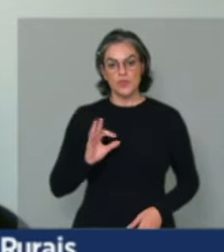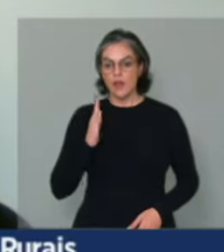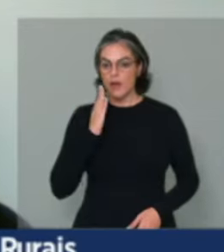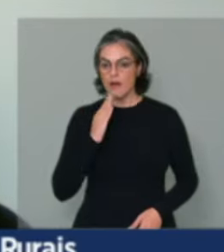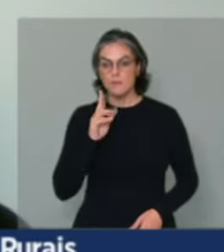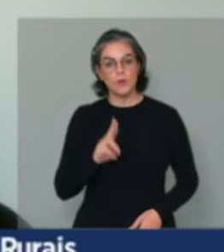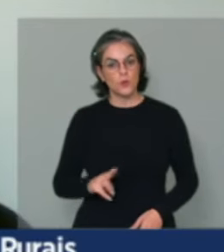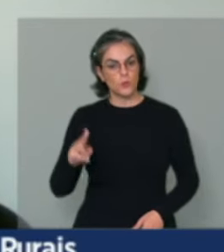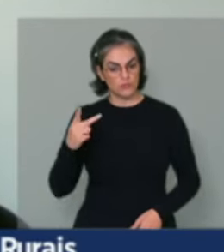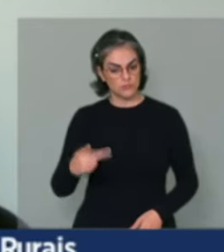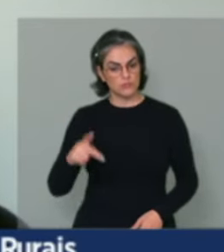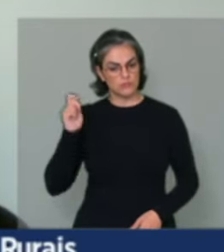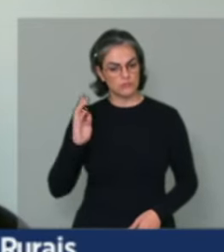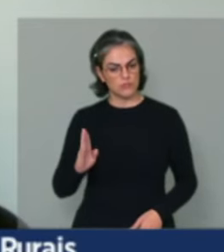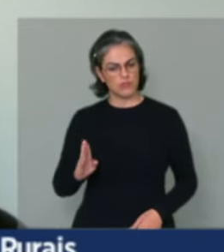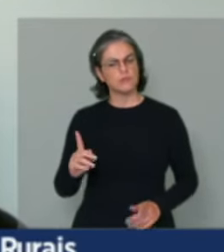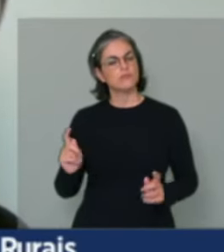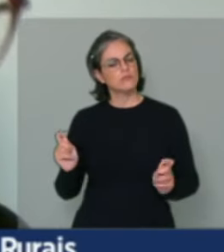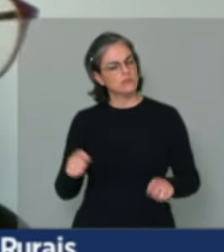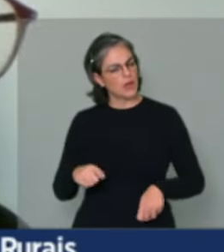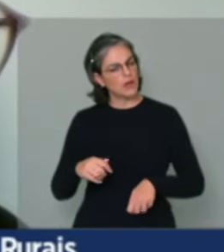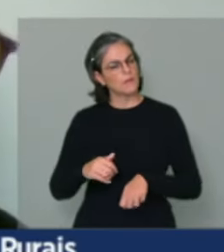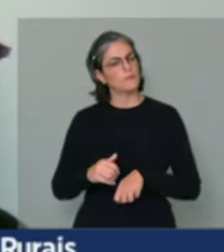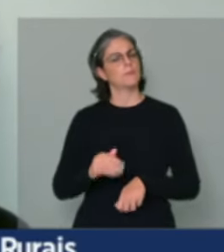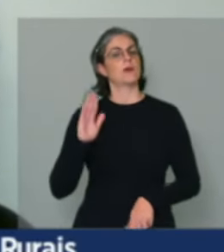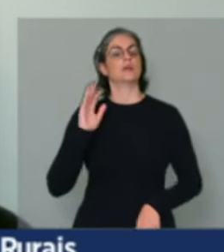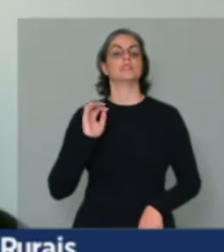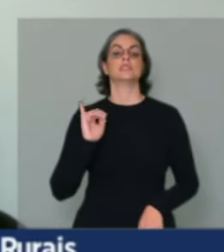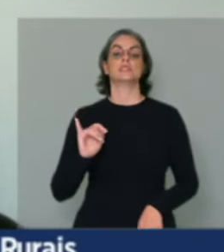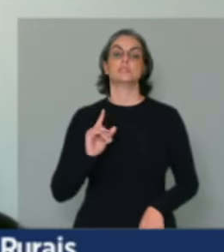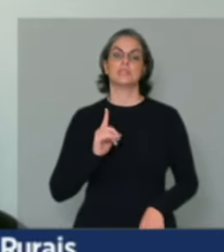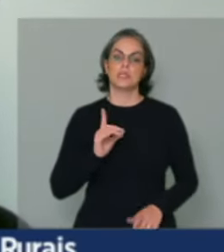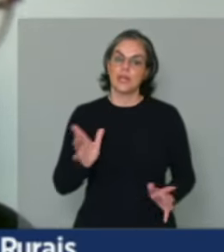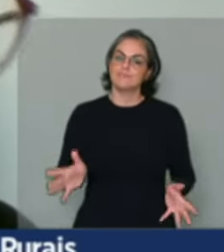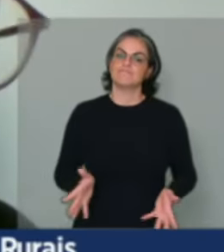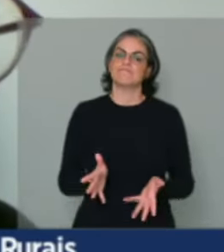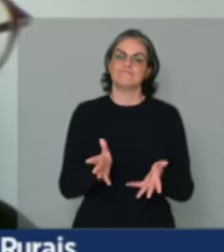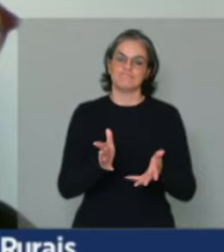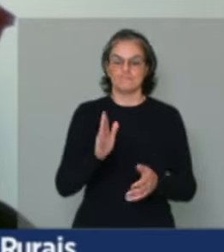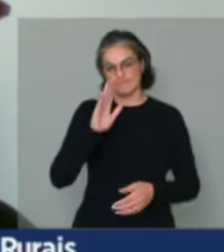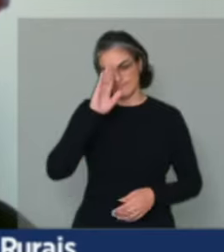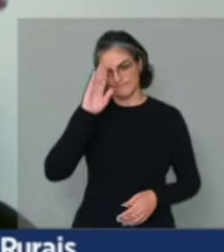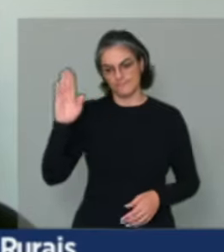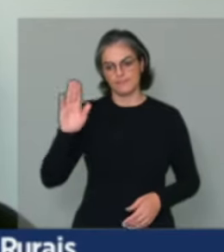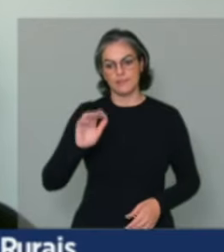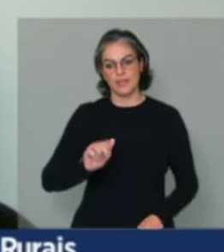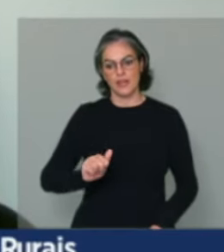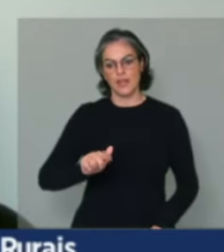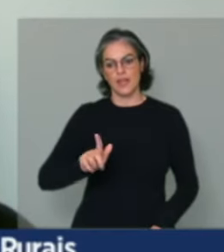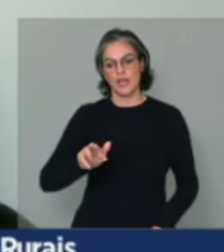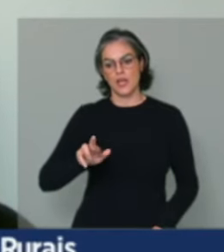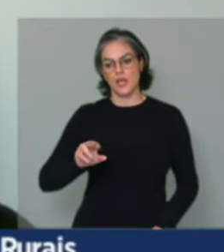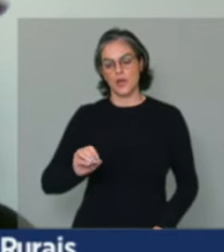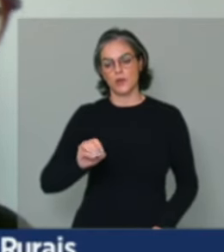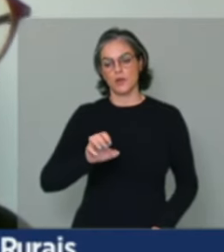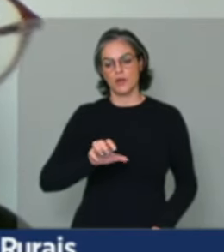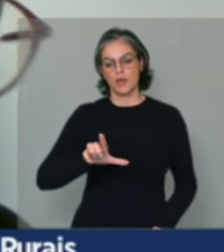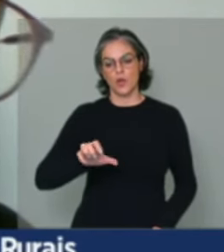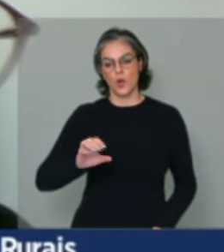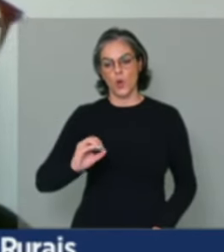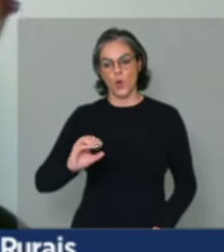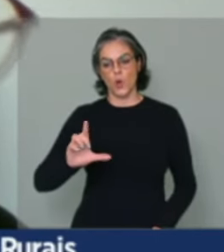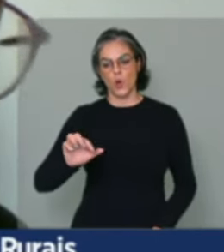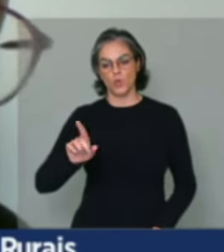ampliado, ele pode ser melhorado, se a gente investir fortemente na agroecologia, numa transição agroecológica e